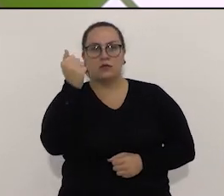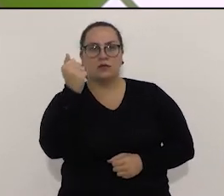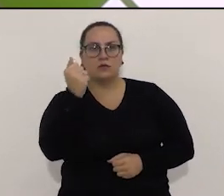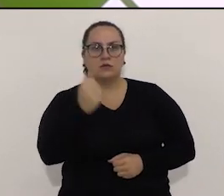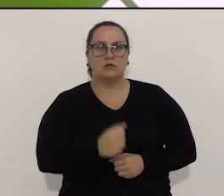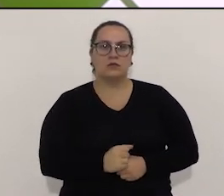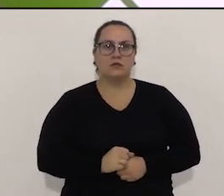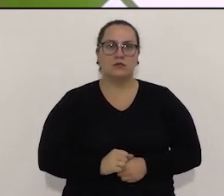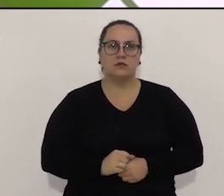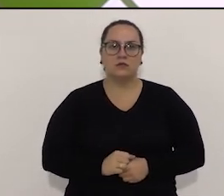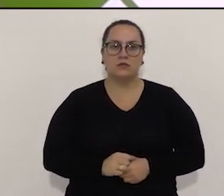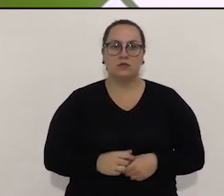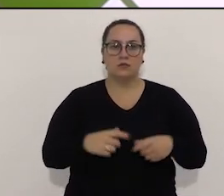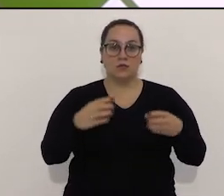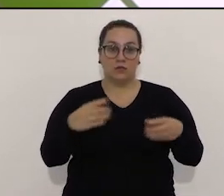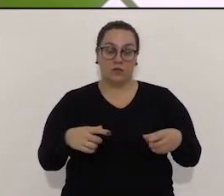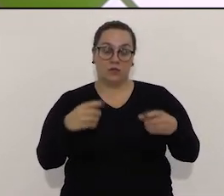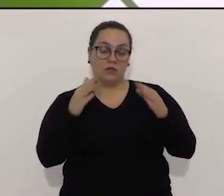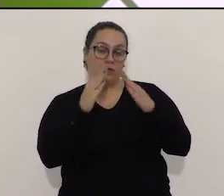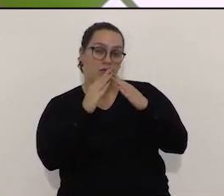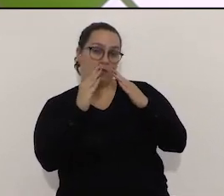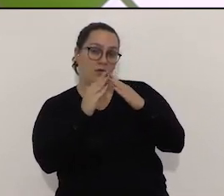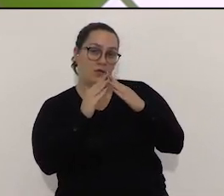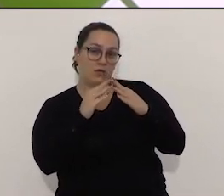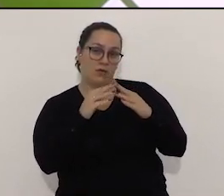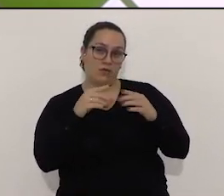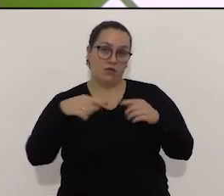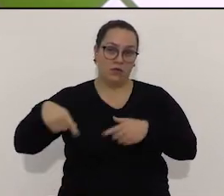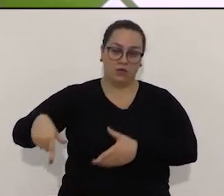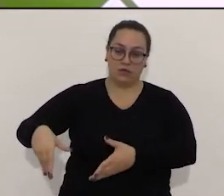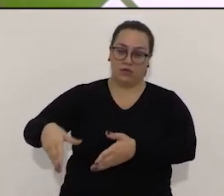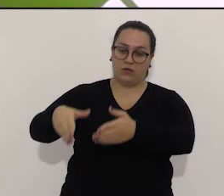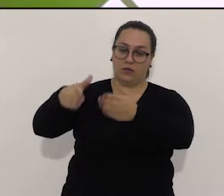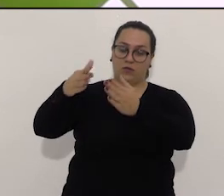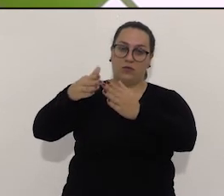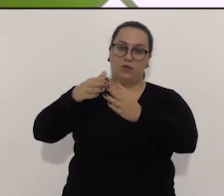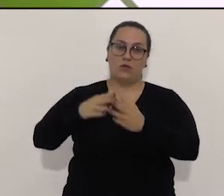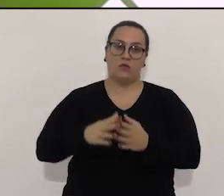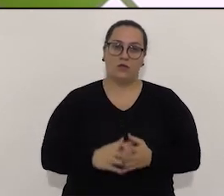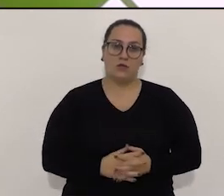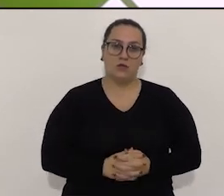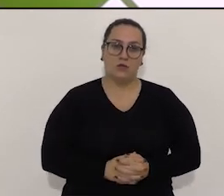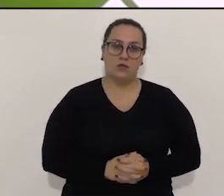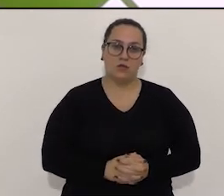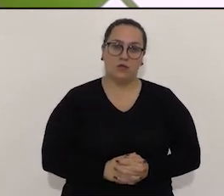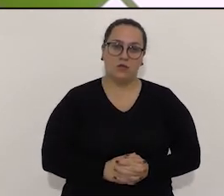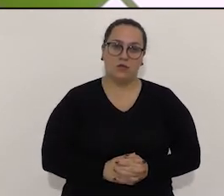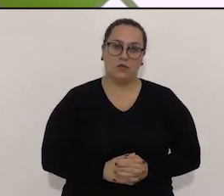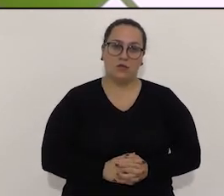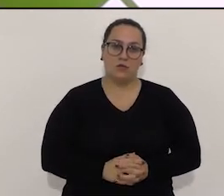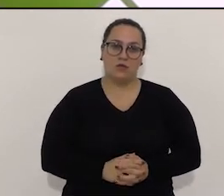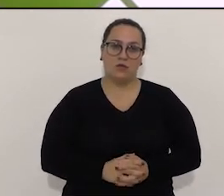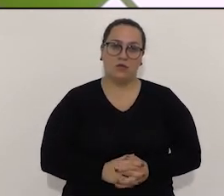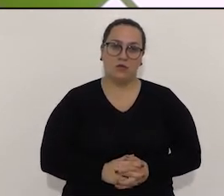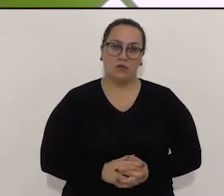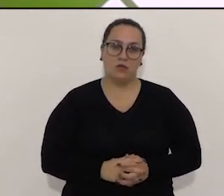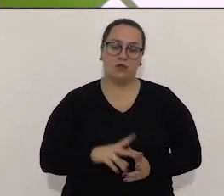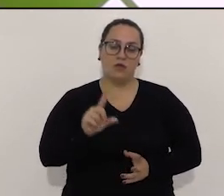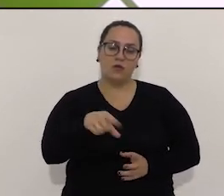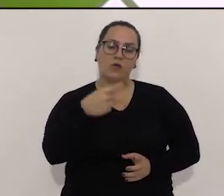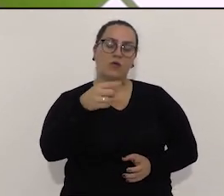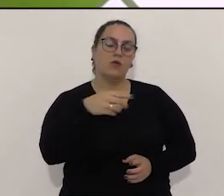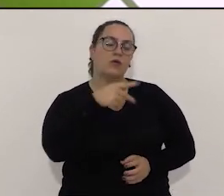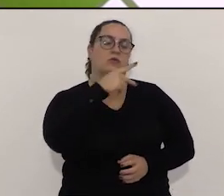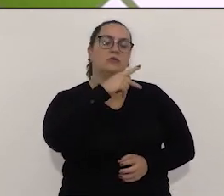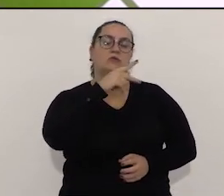a habitação do Van Varte, se pegarmos a SP 255, foi iniciativa do deputado nosso, Carlos Neder, com outros